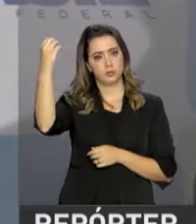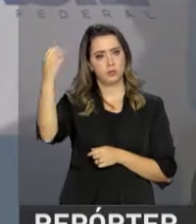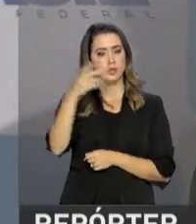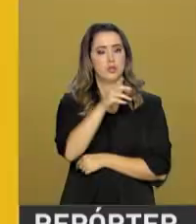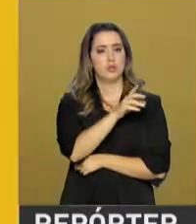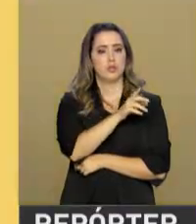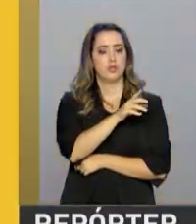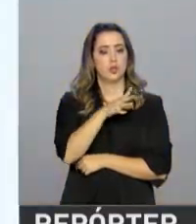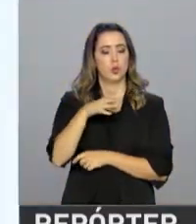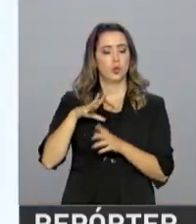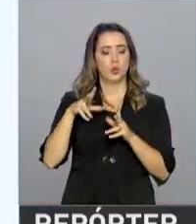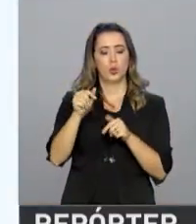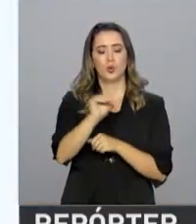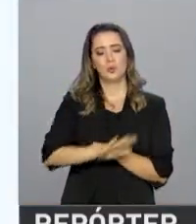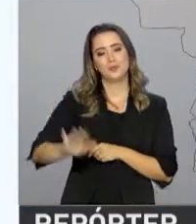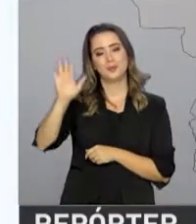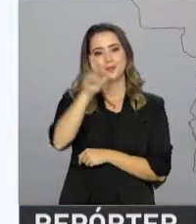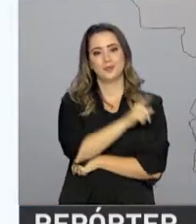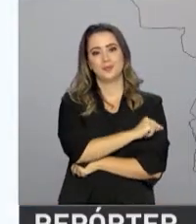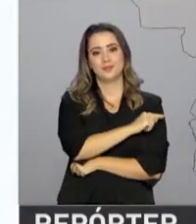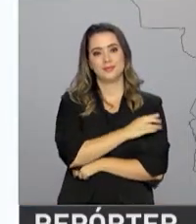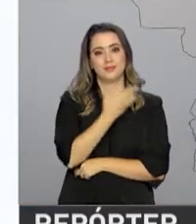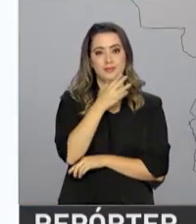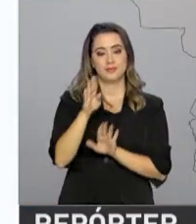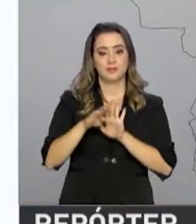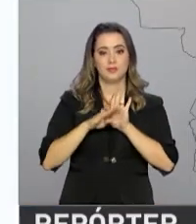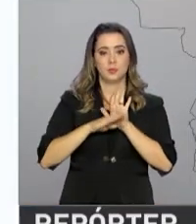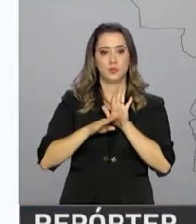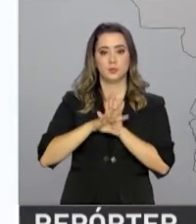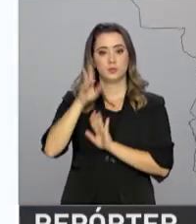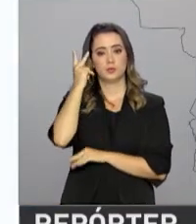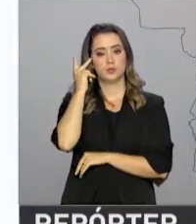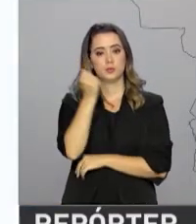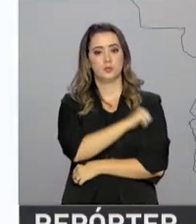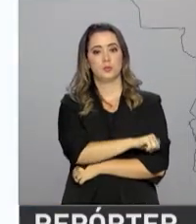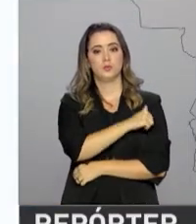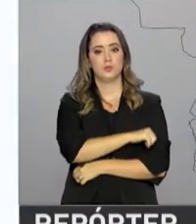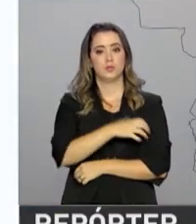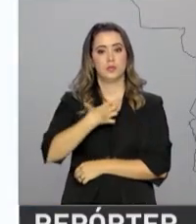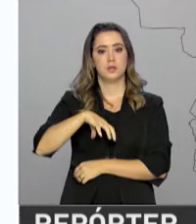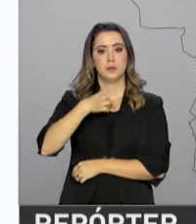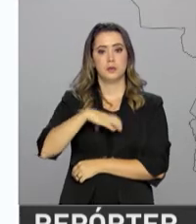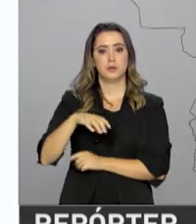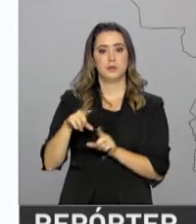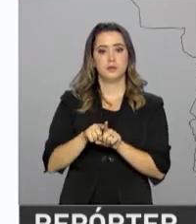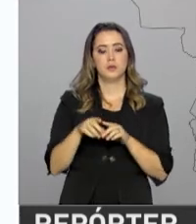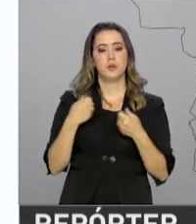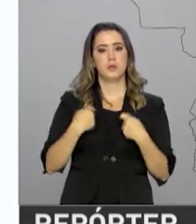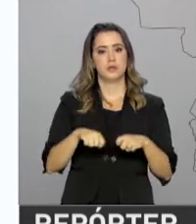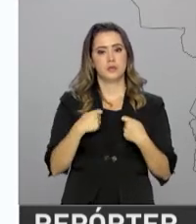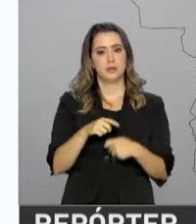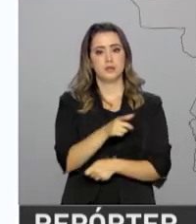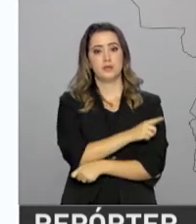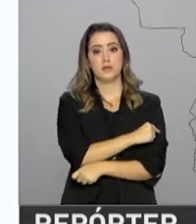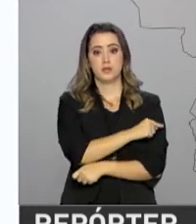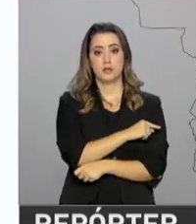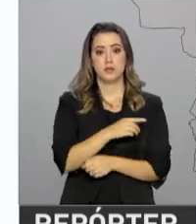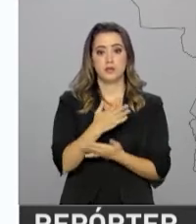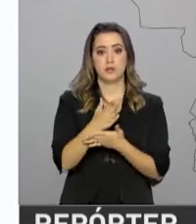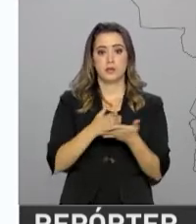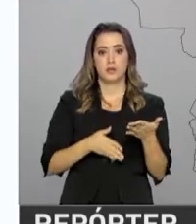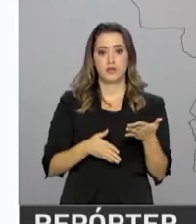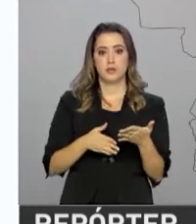igualmente. Segundo o cronograma de vacinação, São Paulo, Rio de Janeiro e Bahia vão continuar com a dose